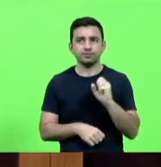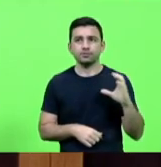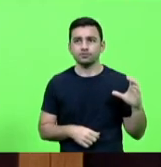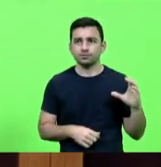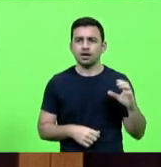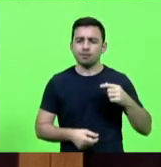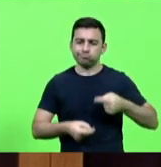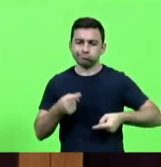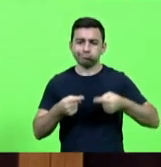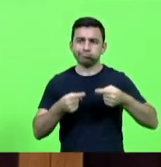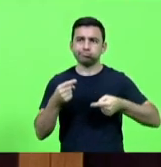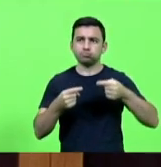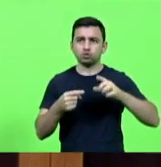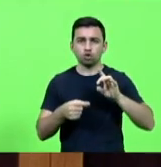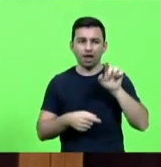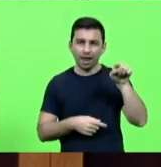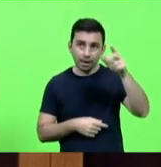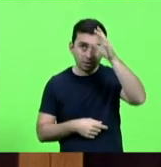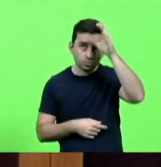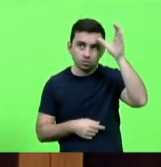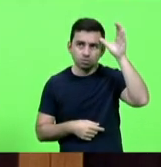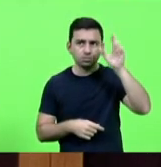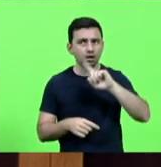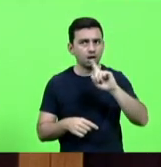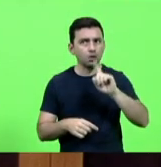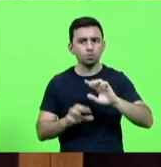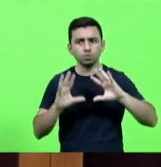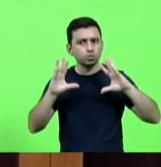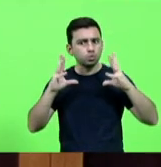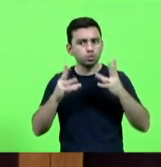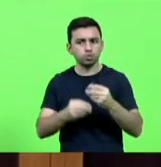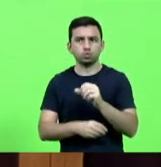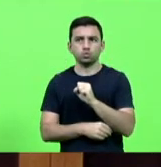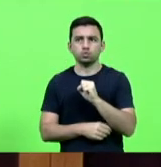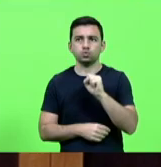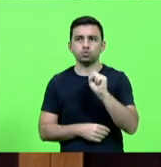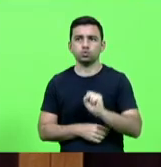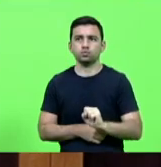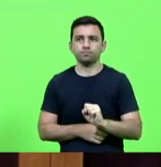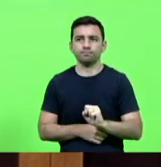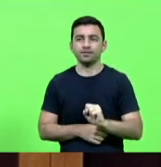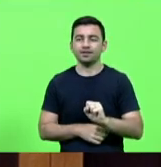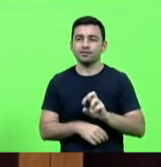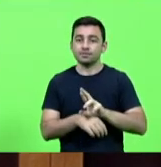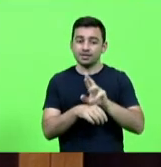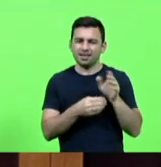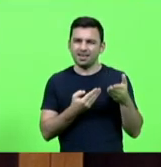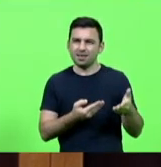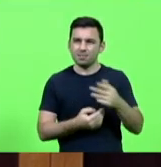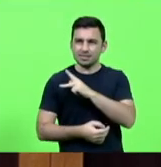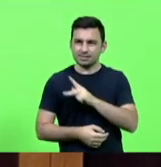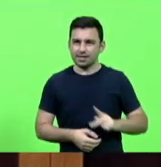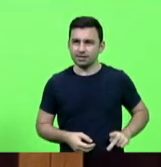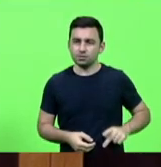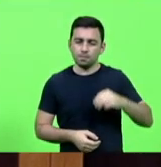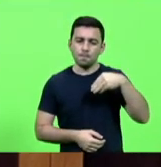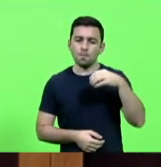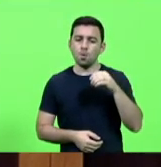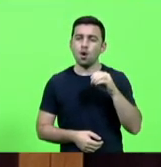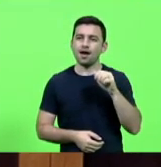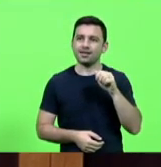competitiva não só em Criciúma mas em toda a região do sul em nome do atual presidente da ASIC Moacir D'Agostin